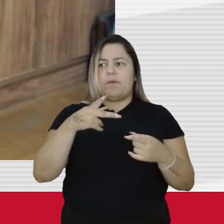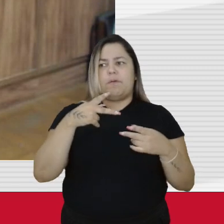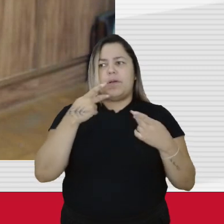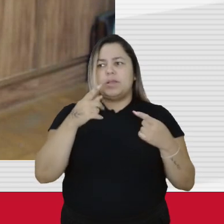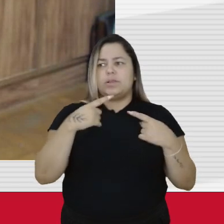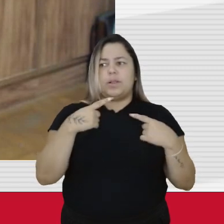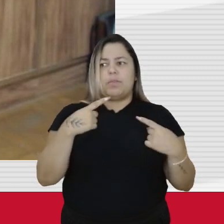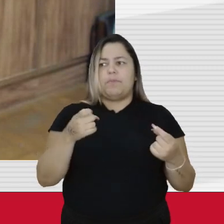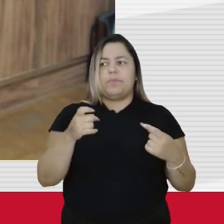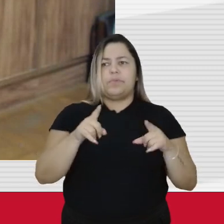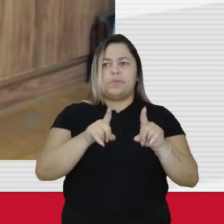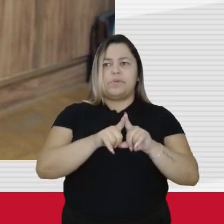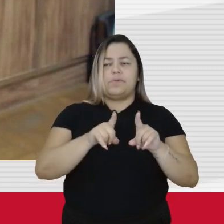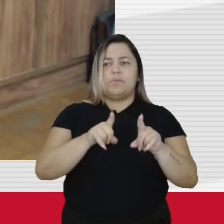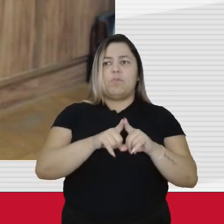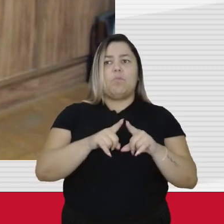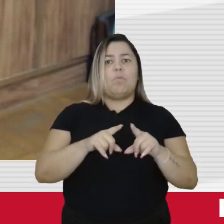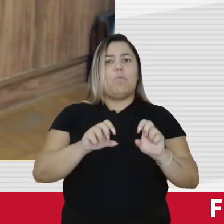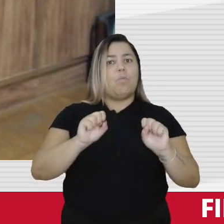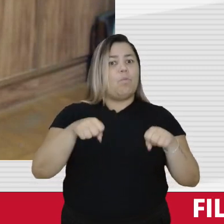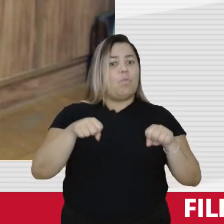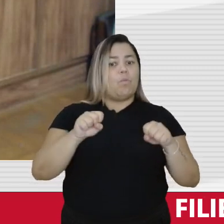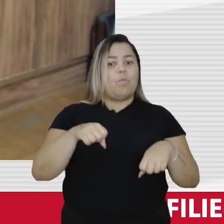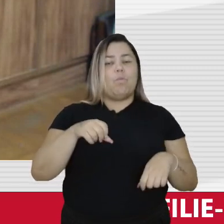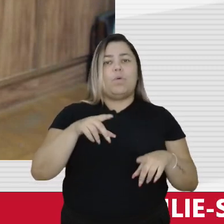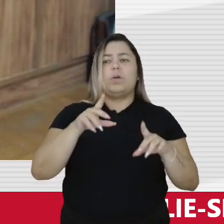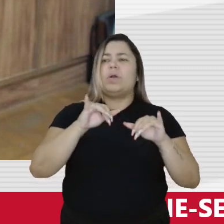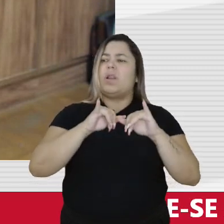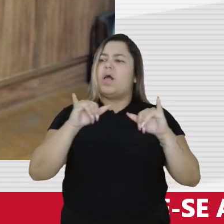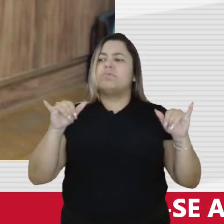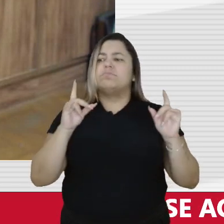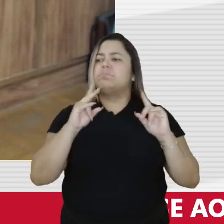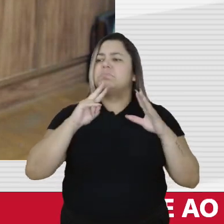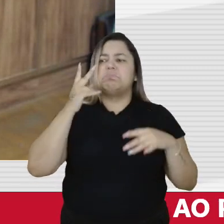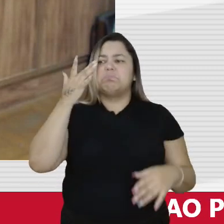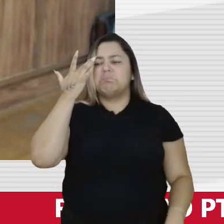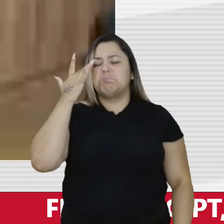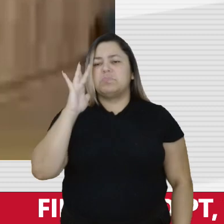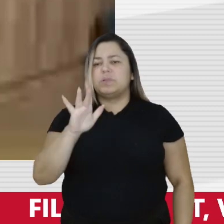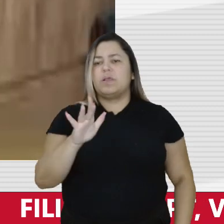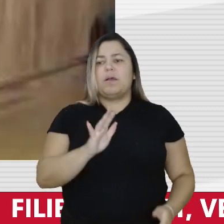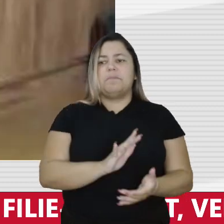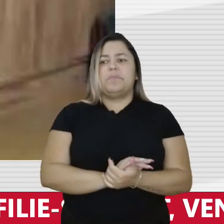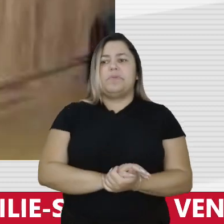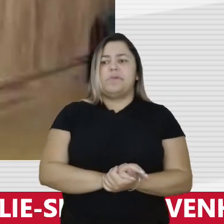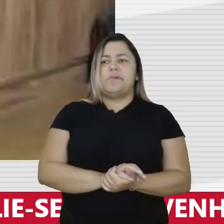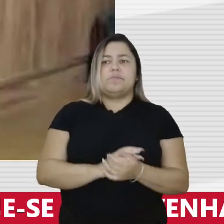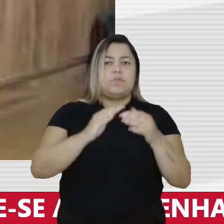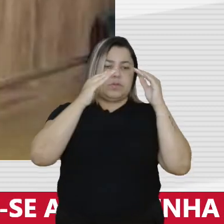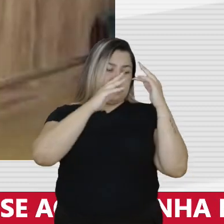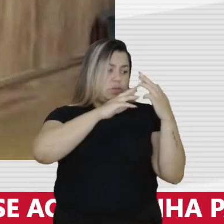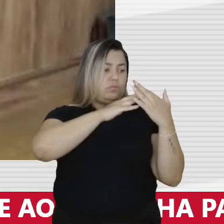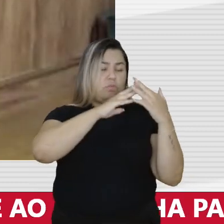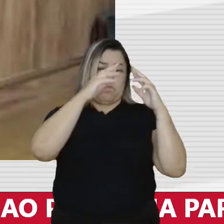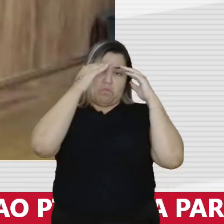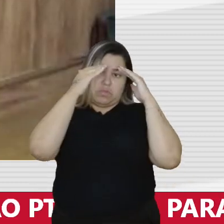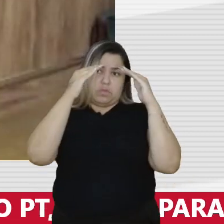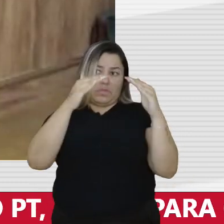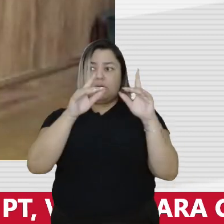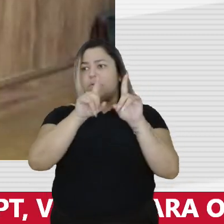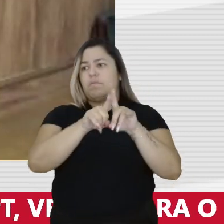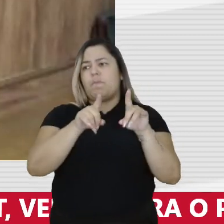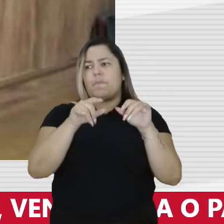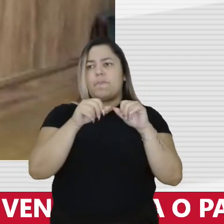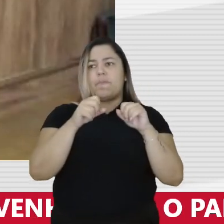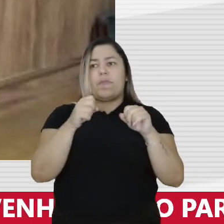vive fazendo motociatas que a gente não sabe o que elas anunciam ou seja e que ameaça não respeitar a vontade popular expressa nas